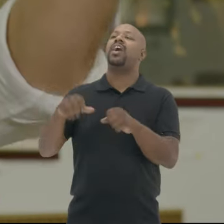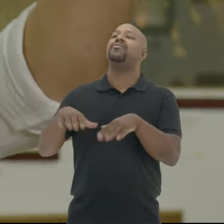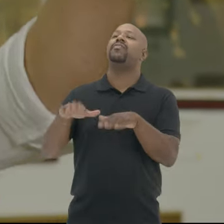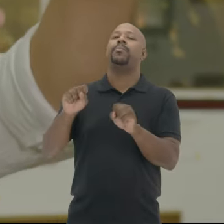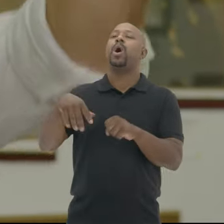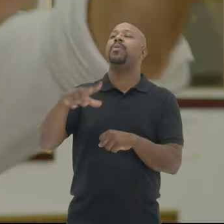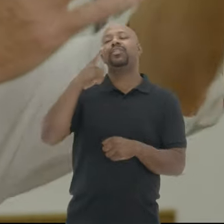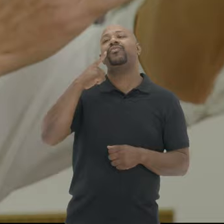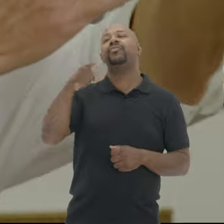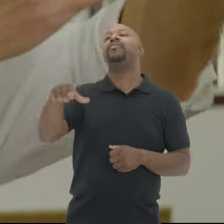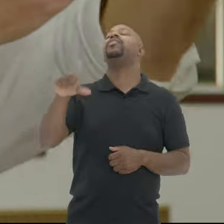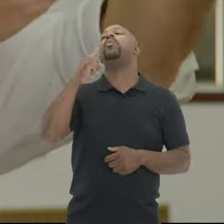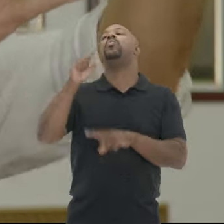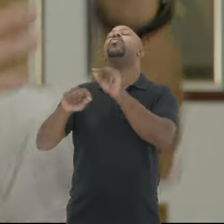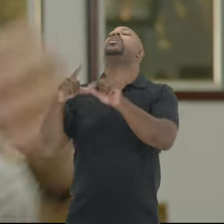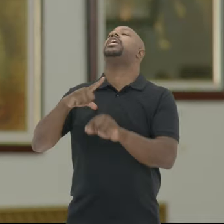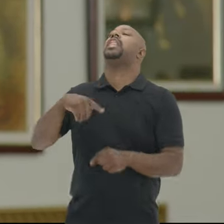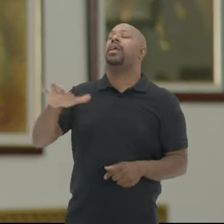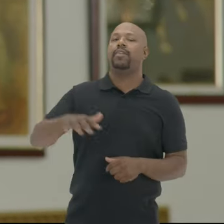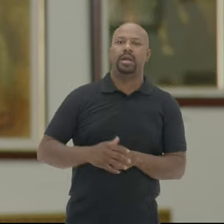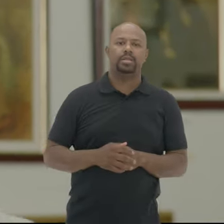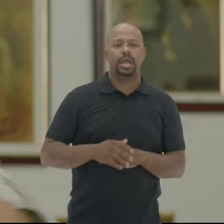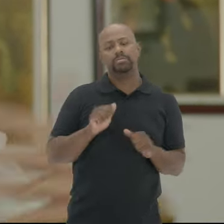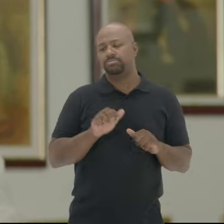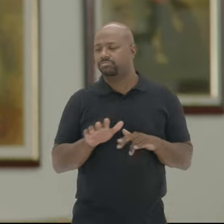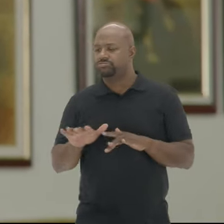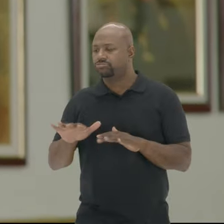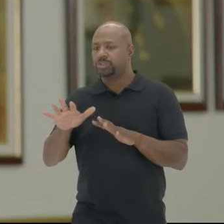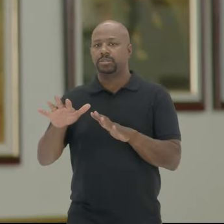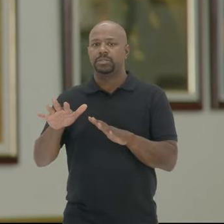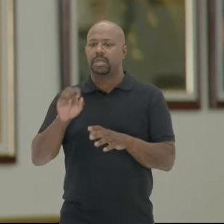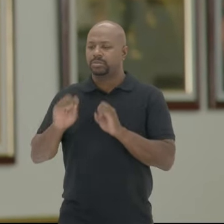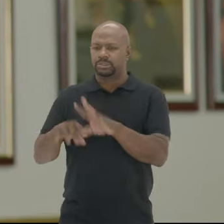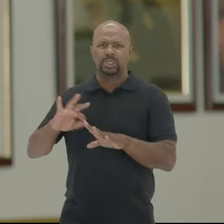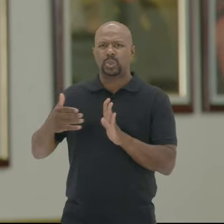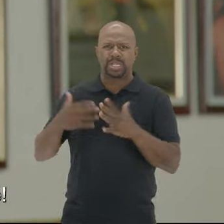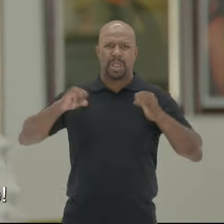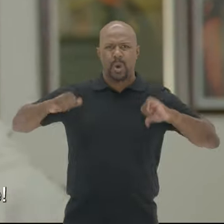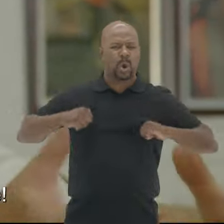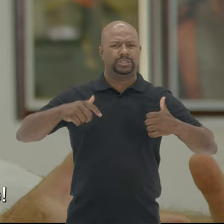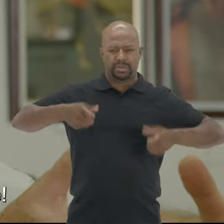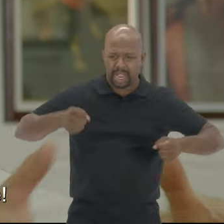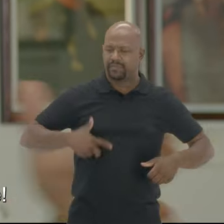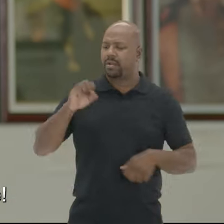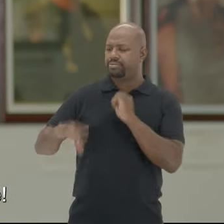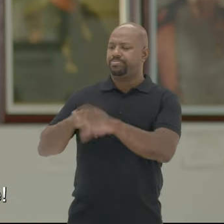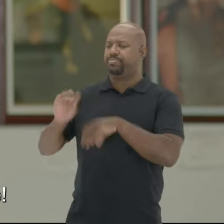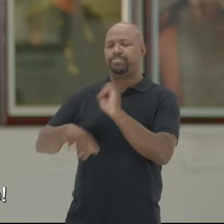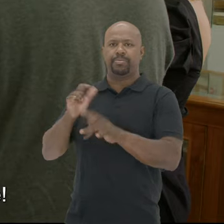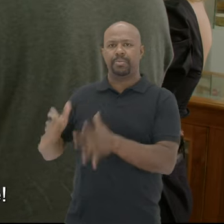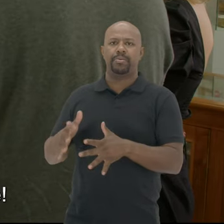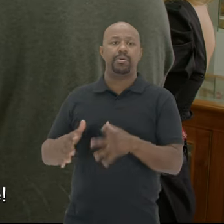Subam Vejam Vejam o que tem Aí eles subiram E a tripulação Descarregou toda a moamba deles E